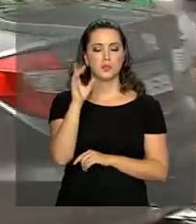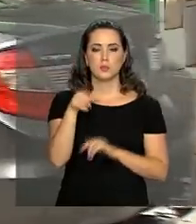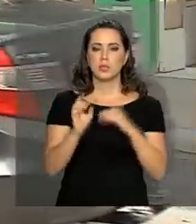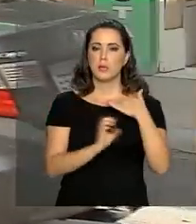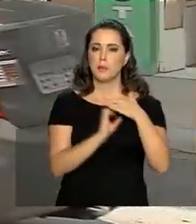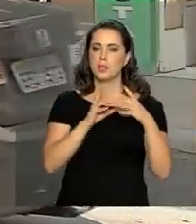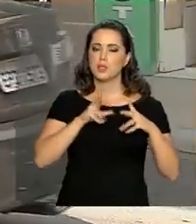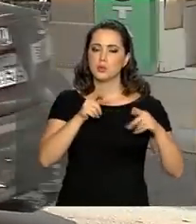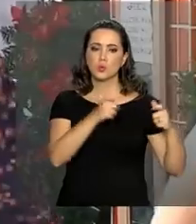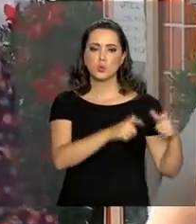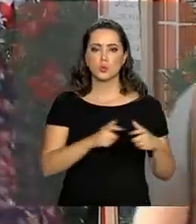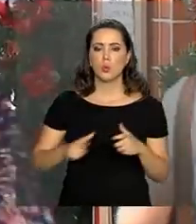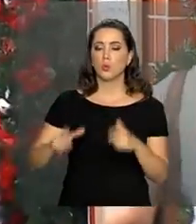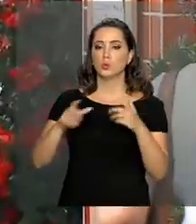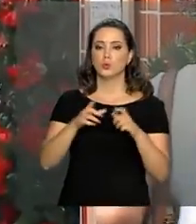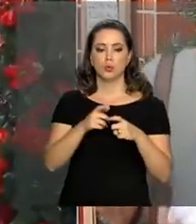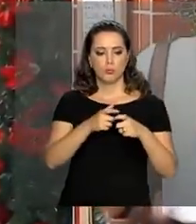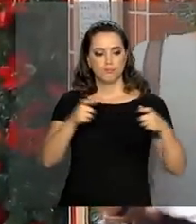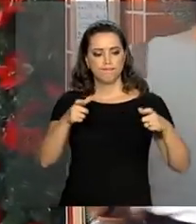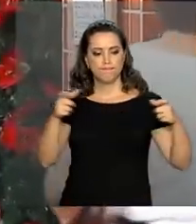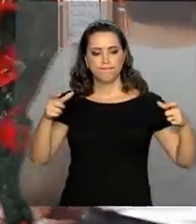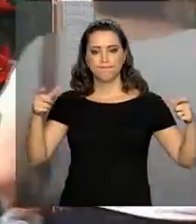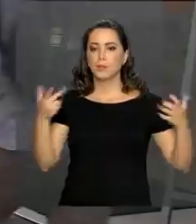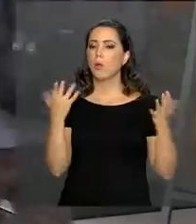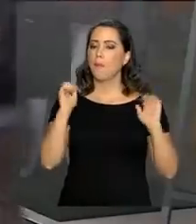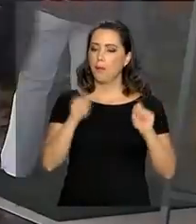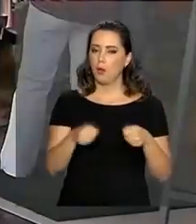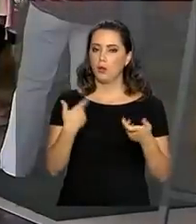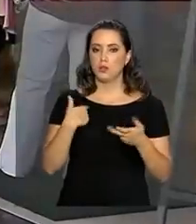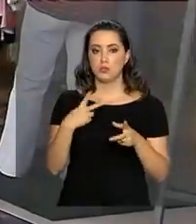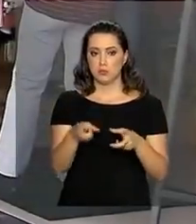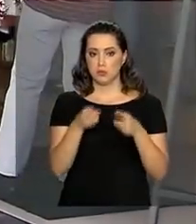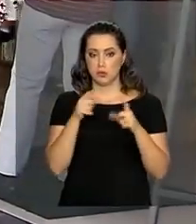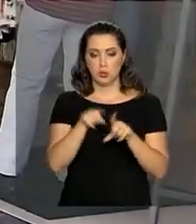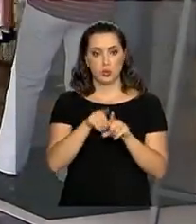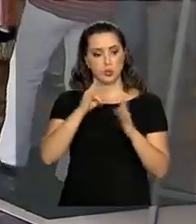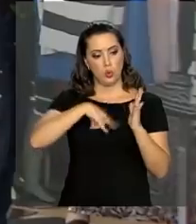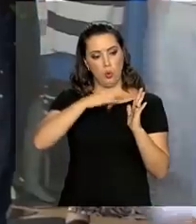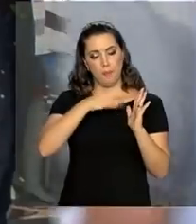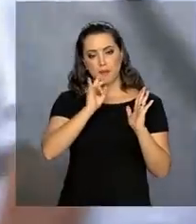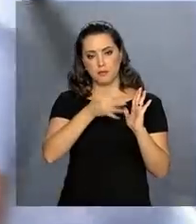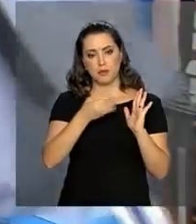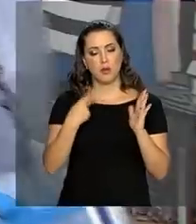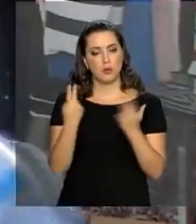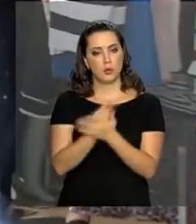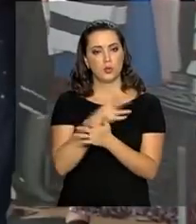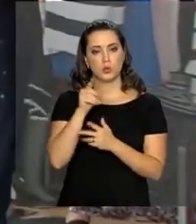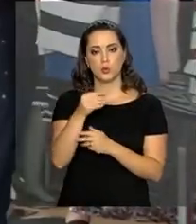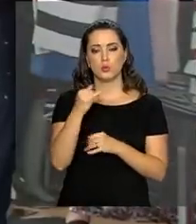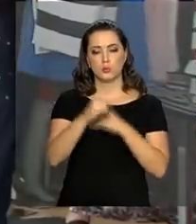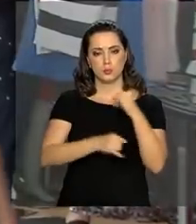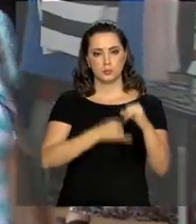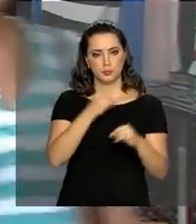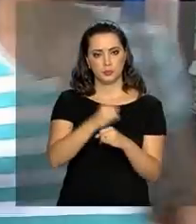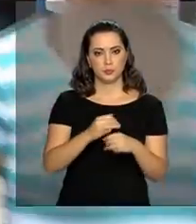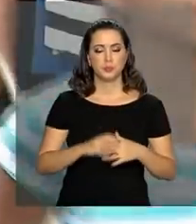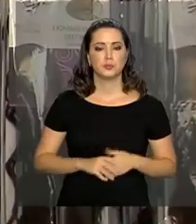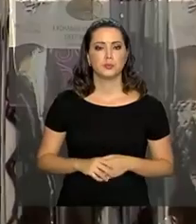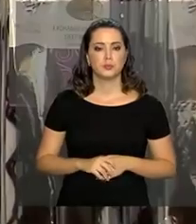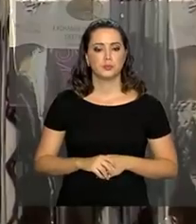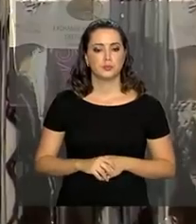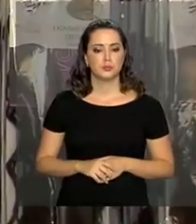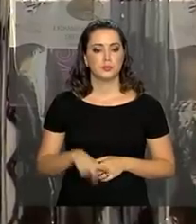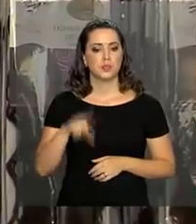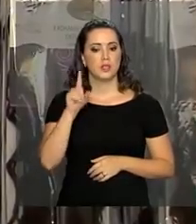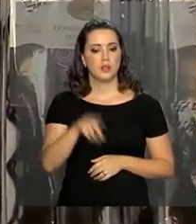empresas de todos os portos. O processo de identificação do cliente, de autenticidade dos documentos, será feito totalmente por meio eletrônico.